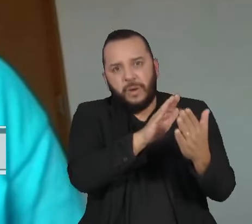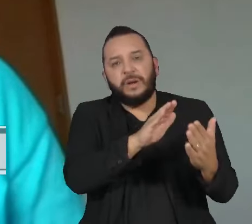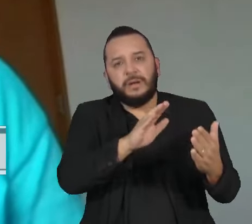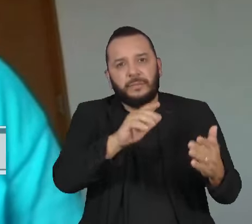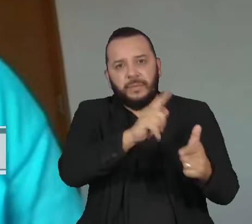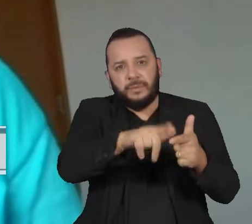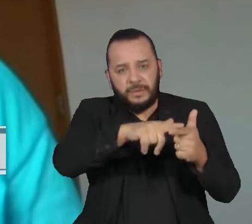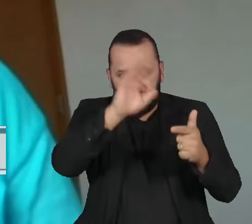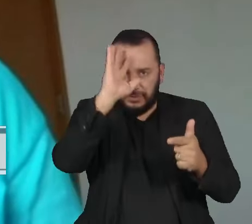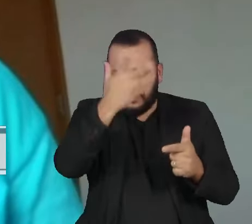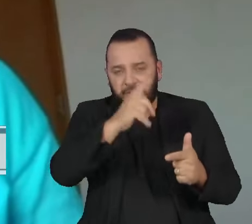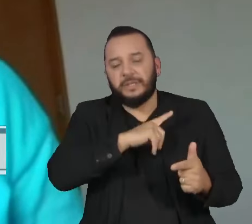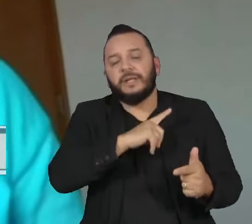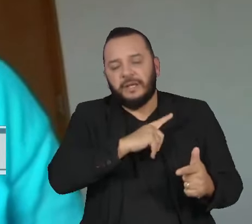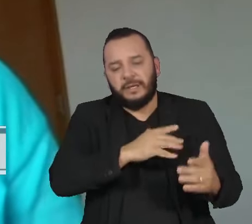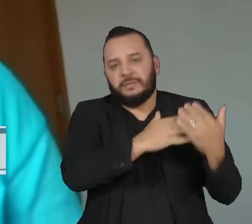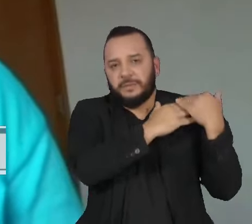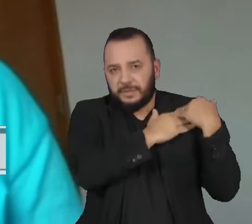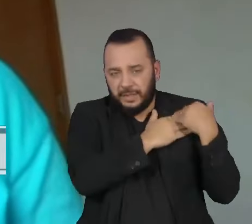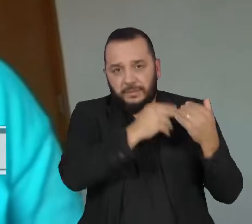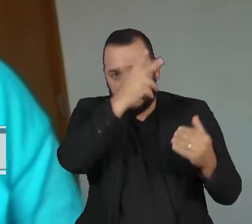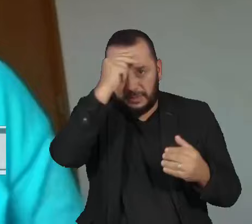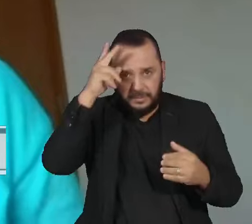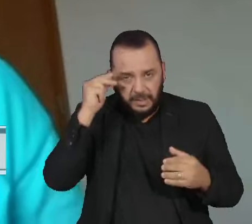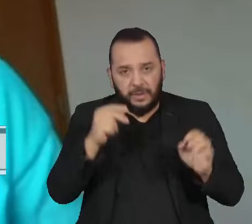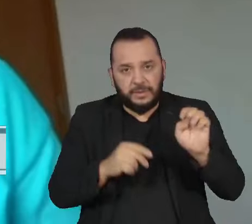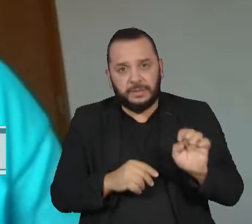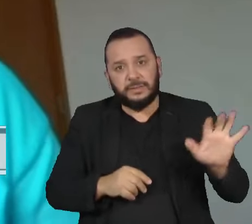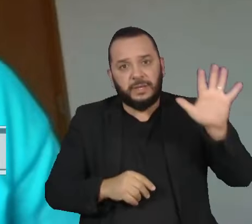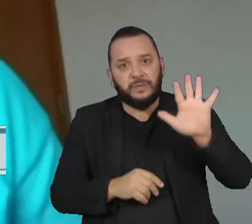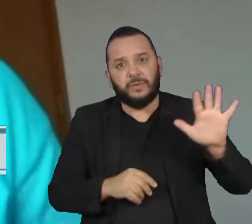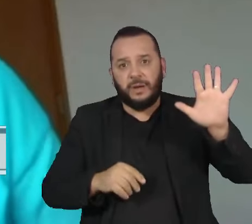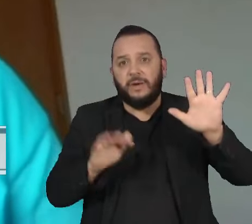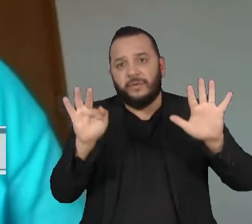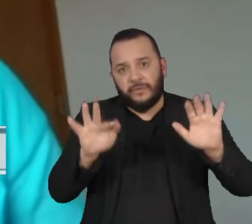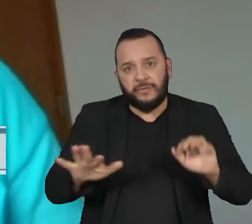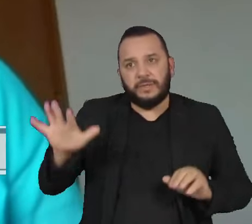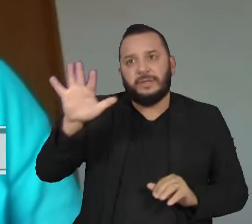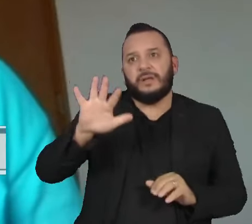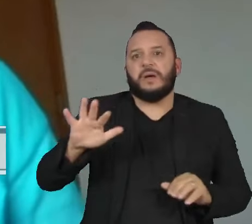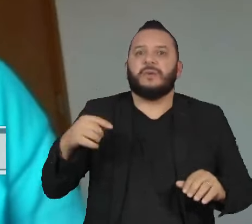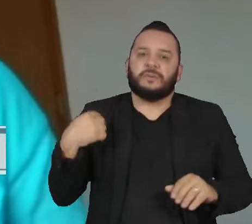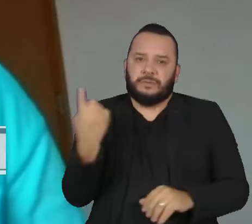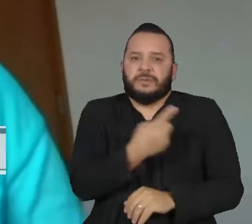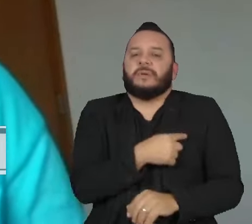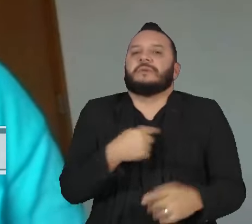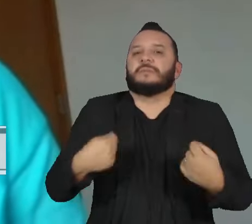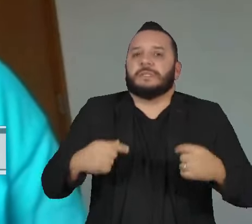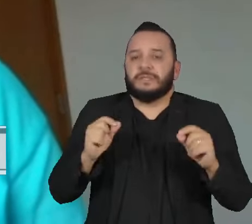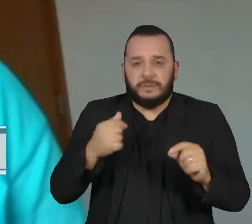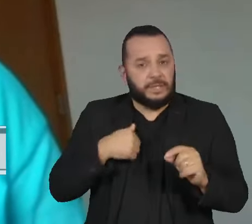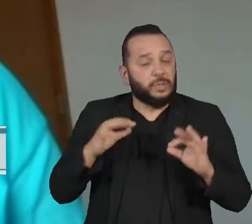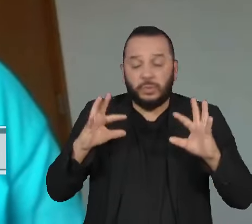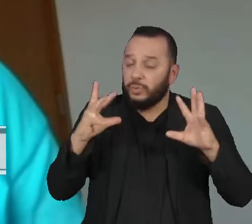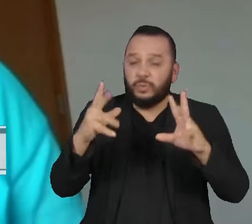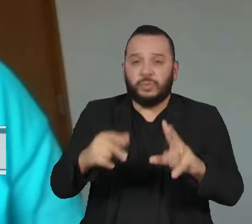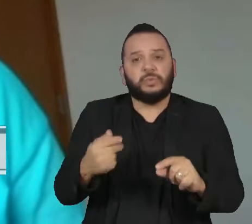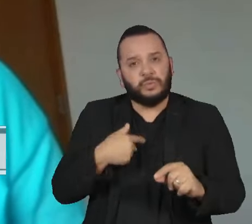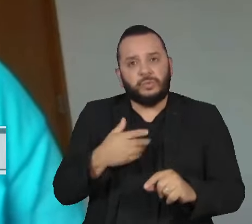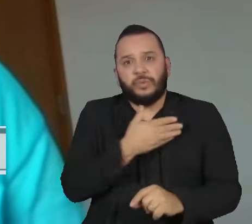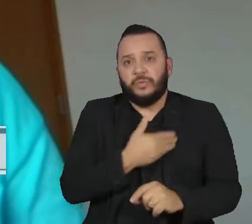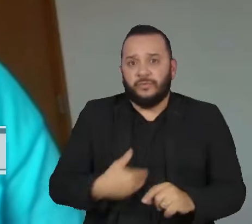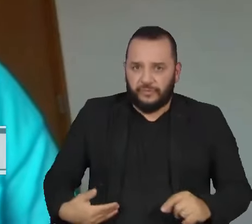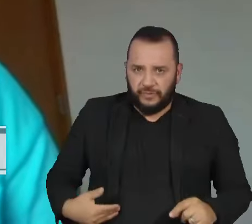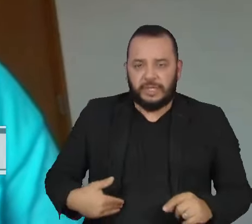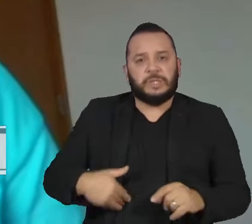do nível municipal, do nível estadual, do nível federal. Então, a gente precisa de uma grande consertação de todos os níveis. A gente está falando